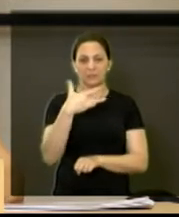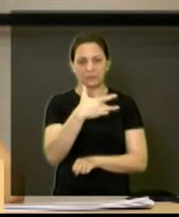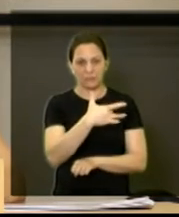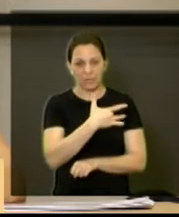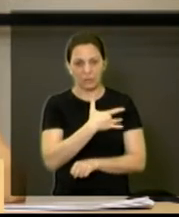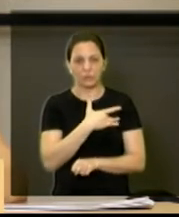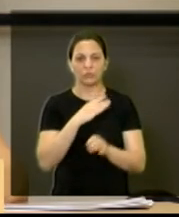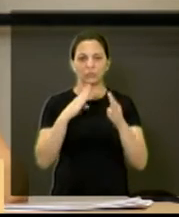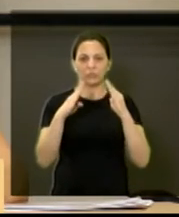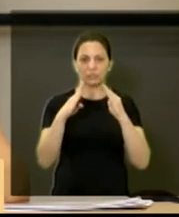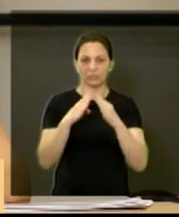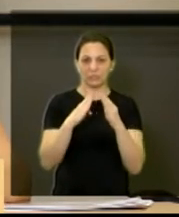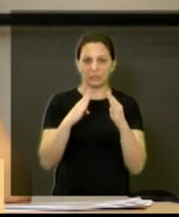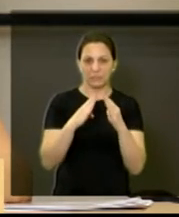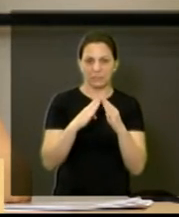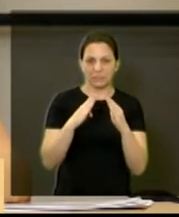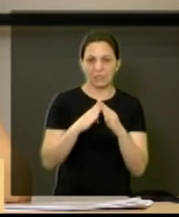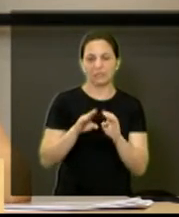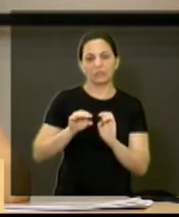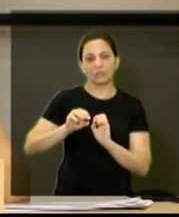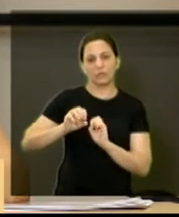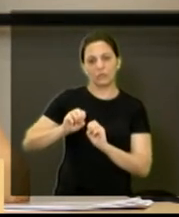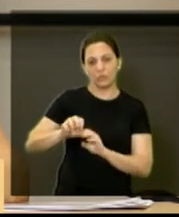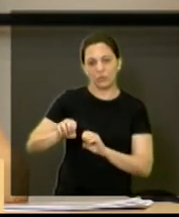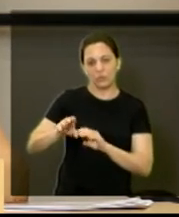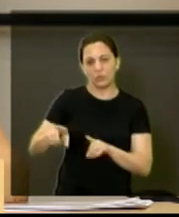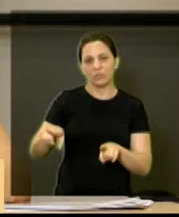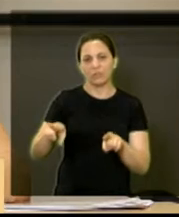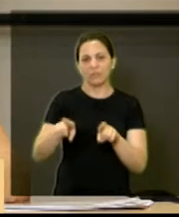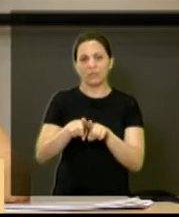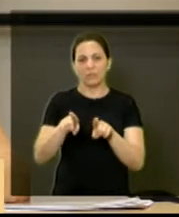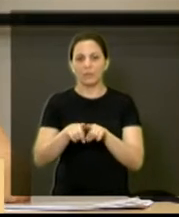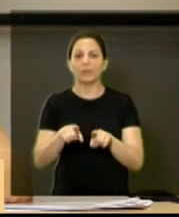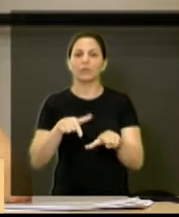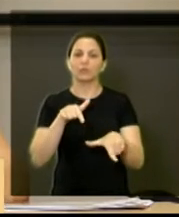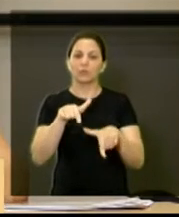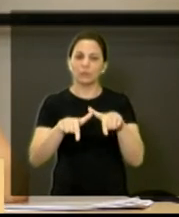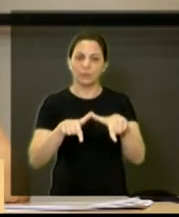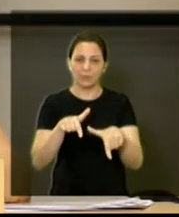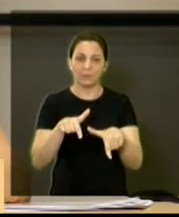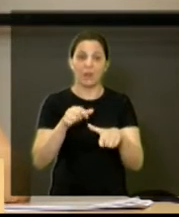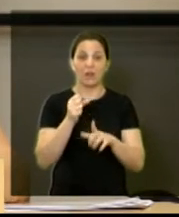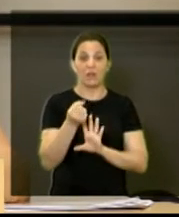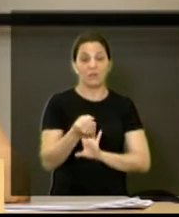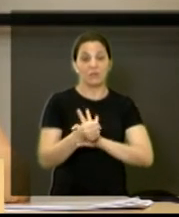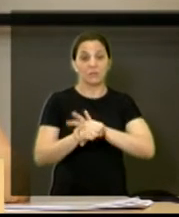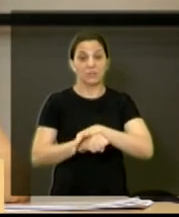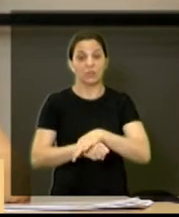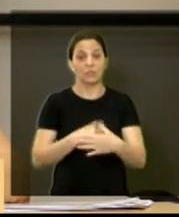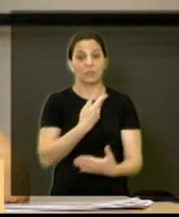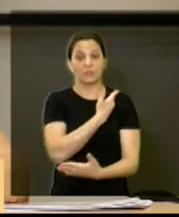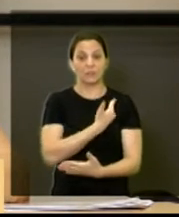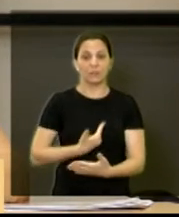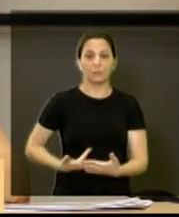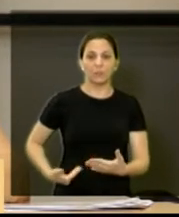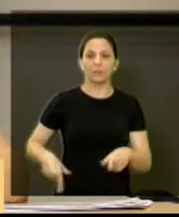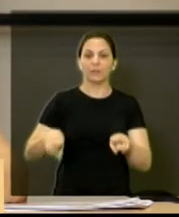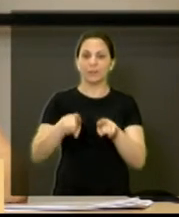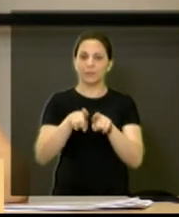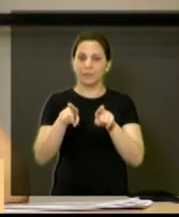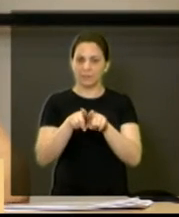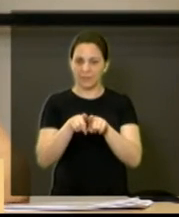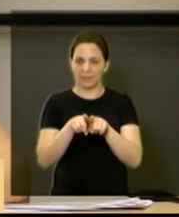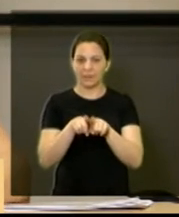problema da habitação, ele é um problema da educação, ele é um problema do trabalho e da segurança pública. E a